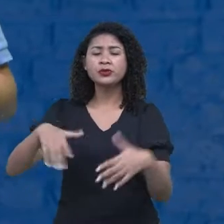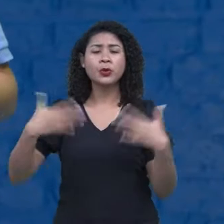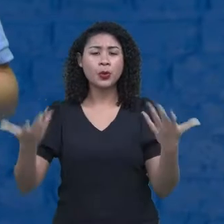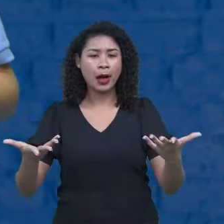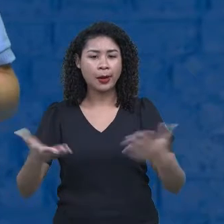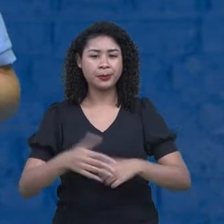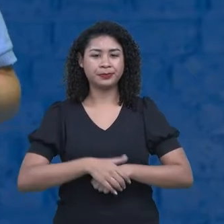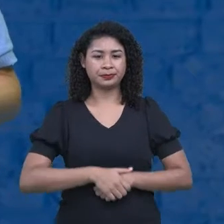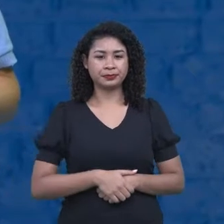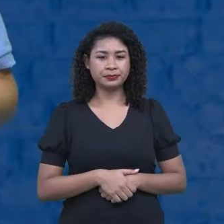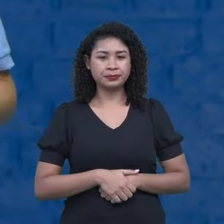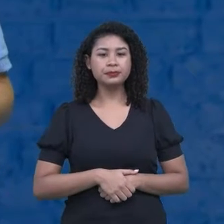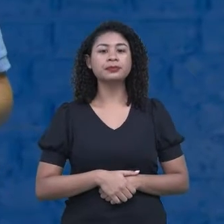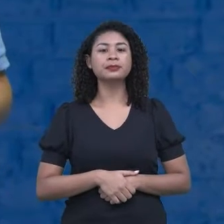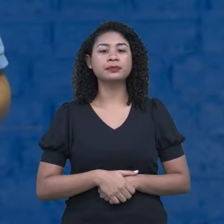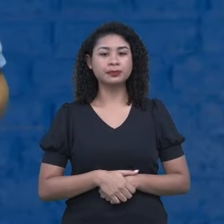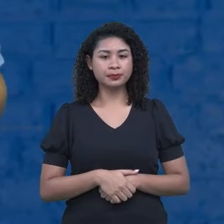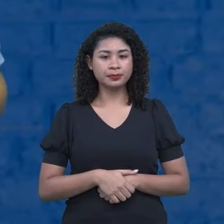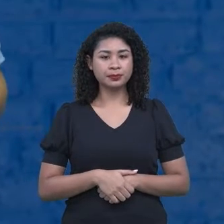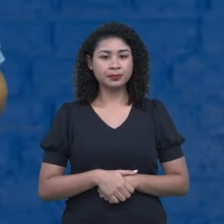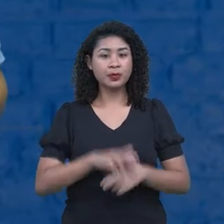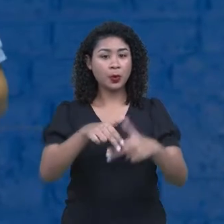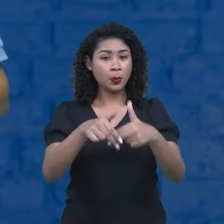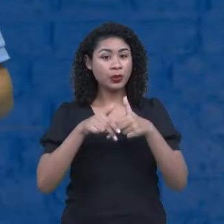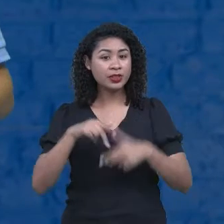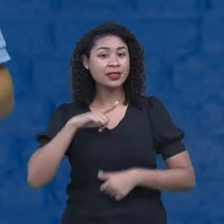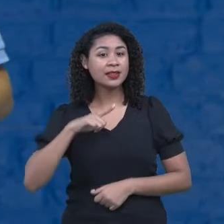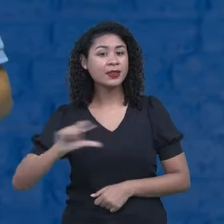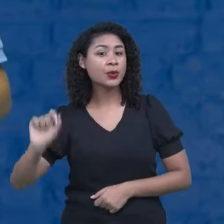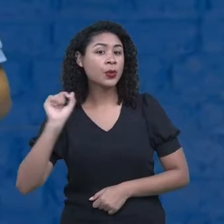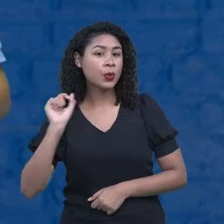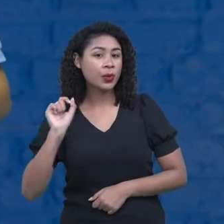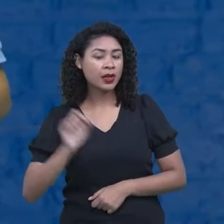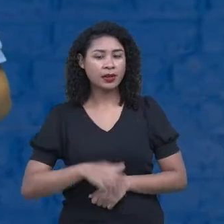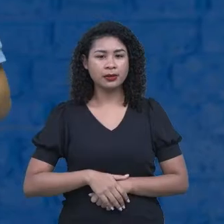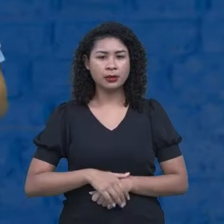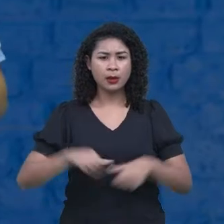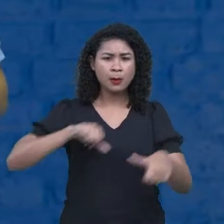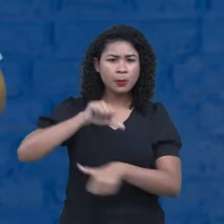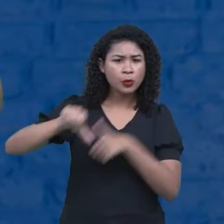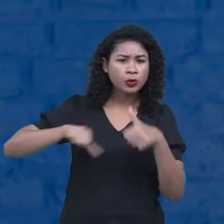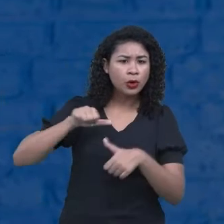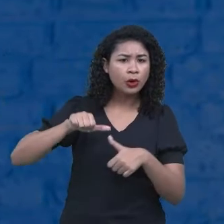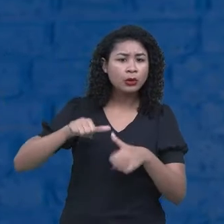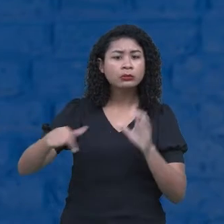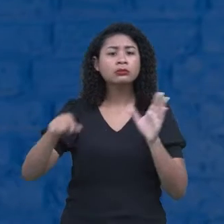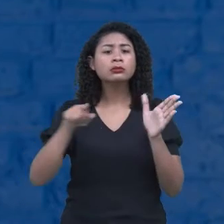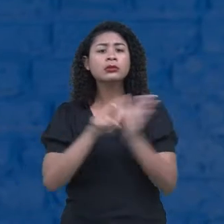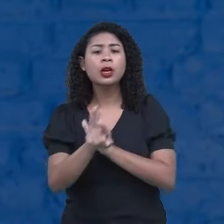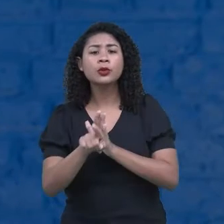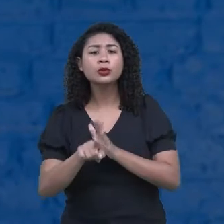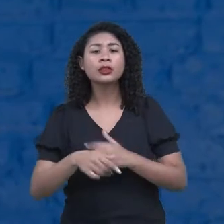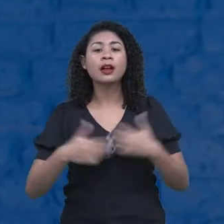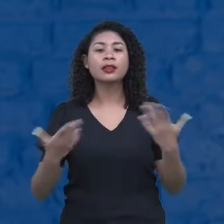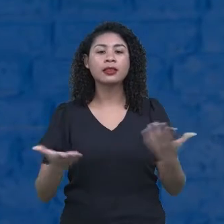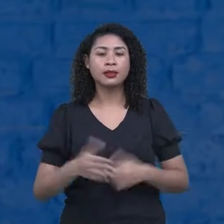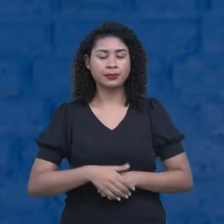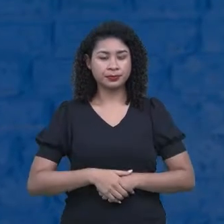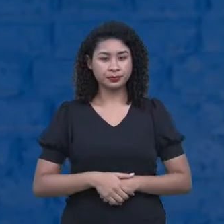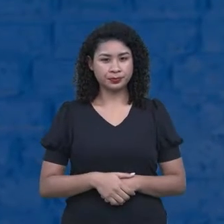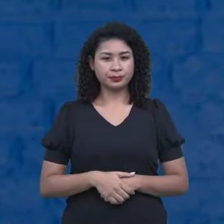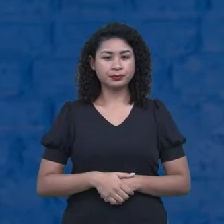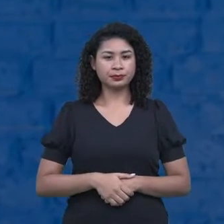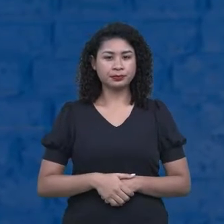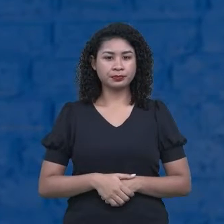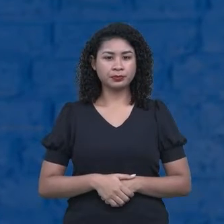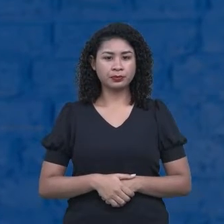nós temos o quê? O quê? Mudou? Vamos ver a nossa perguntinha? Com que olhos você está vendo o mundo